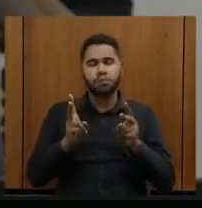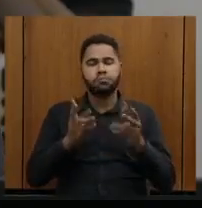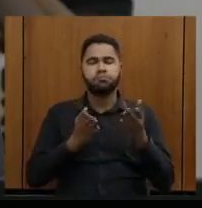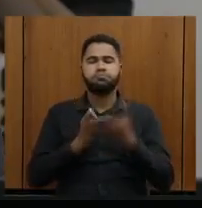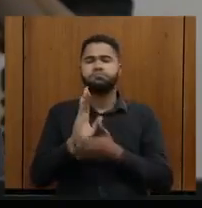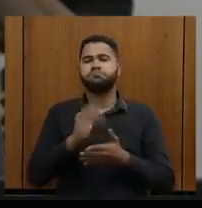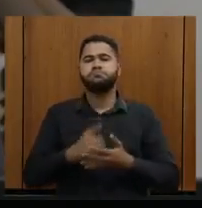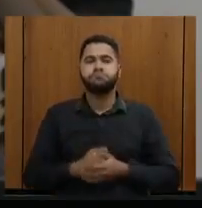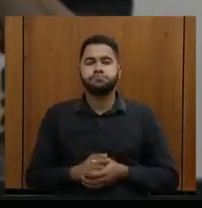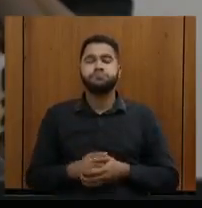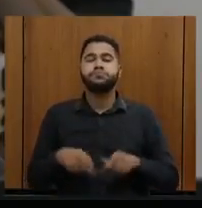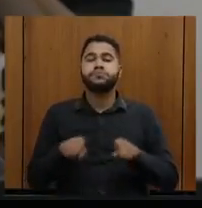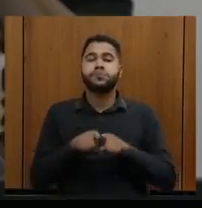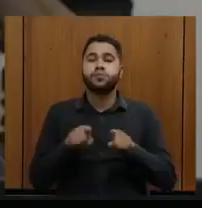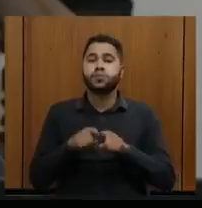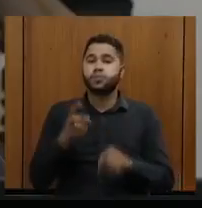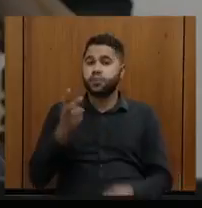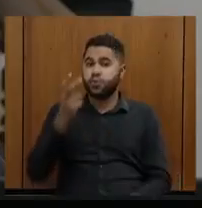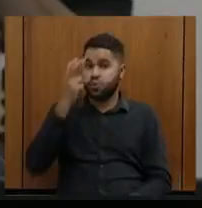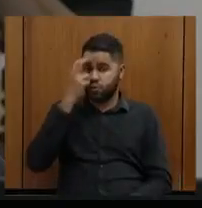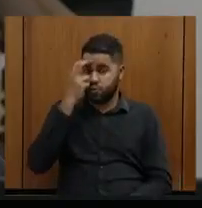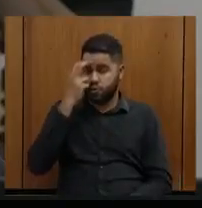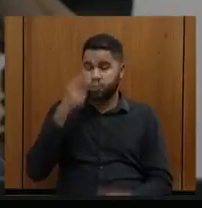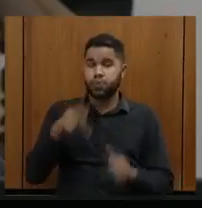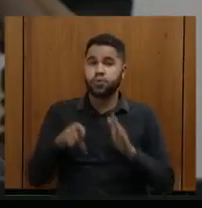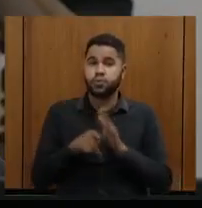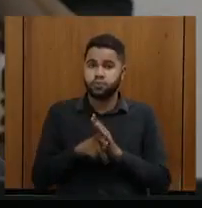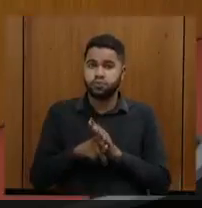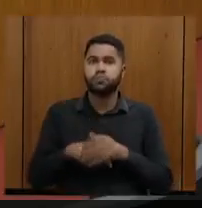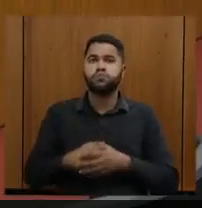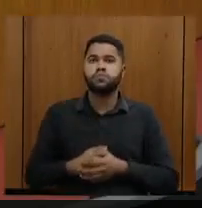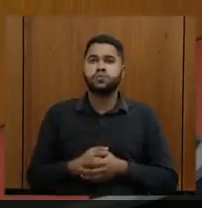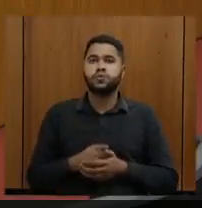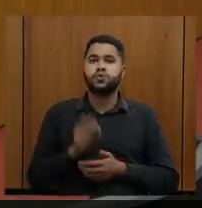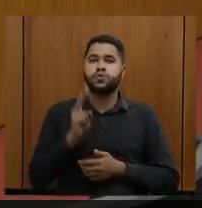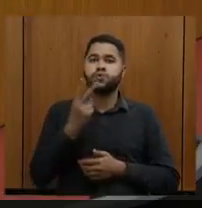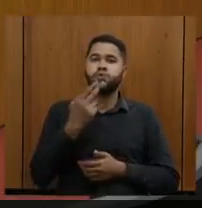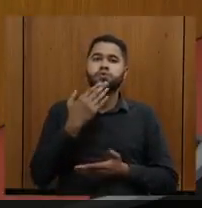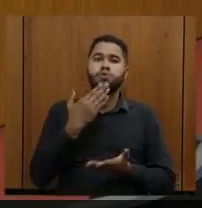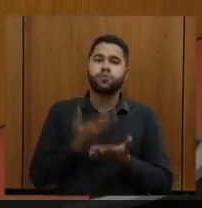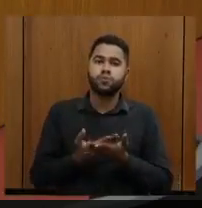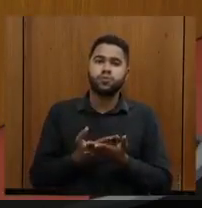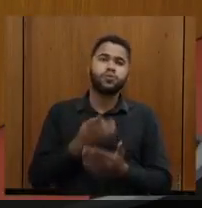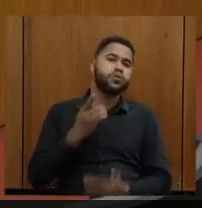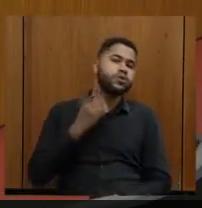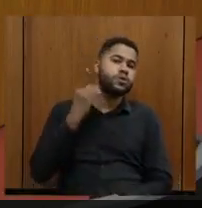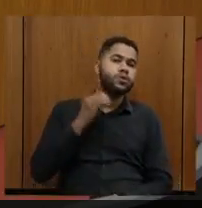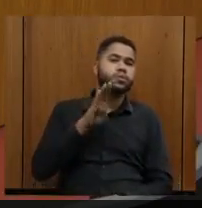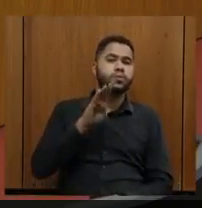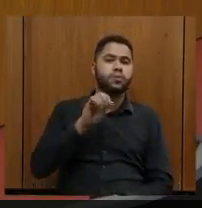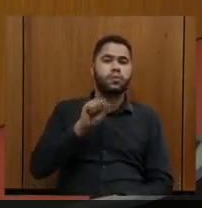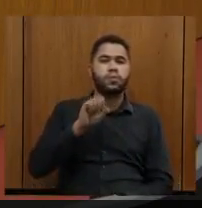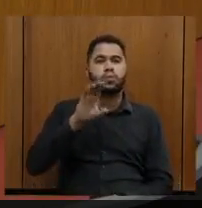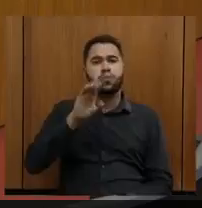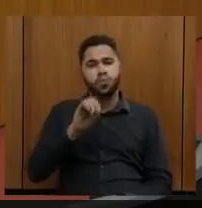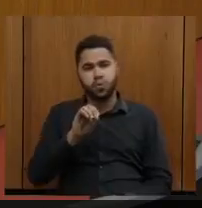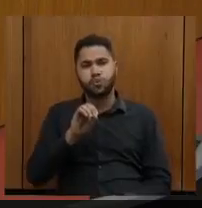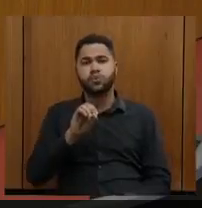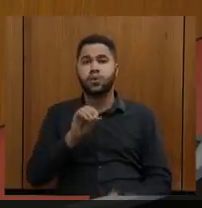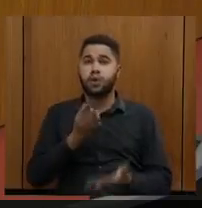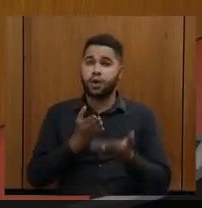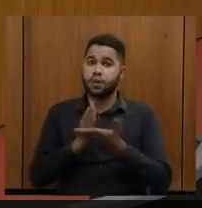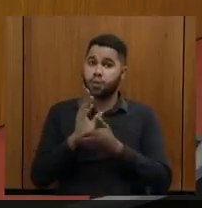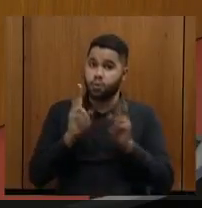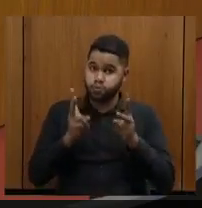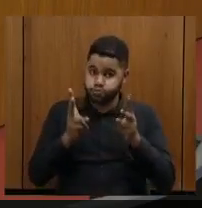E pela cultura, Comissão de Cultura, os dois requerimentos do deputado Bosco, deputados que aprovam e